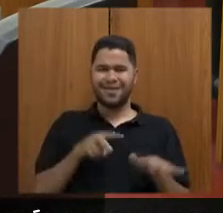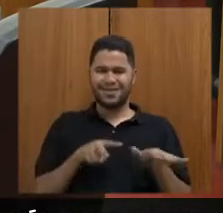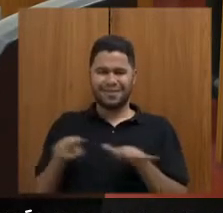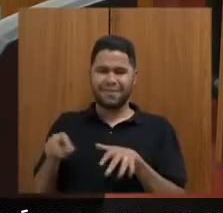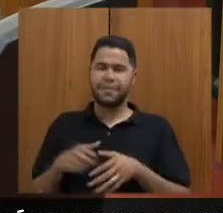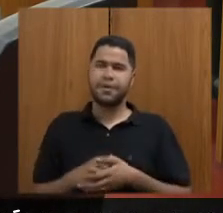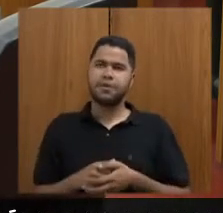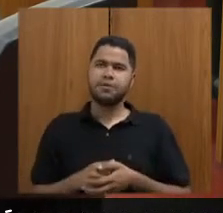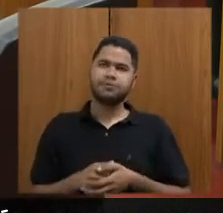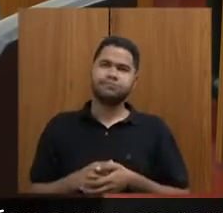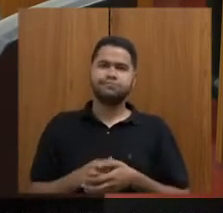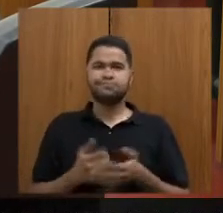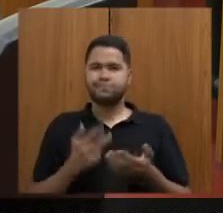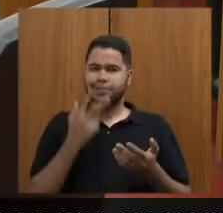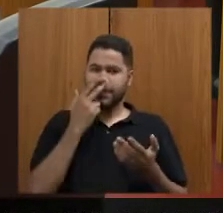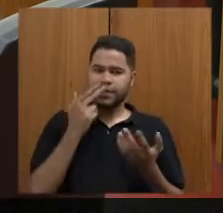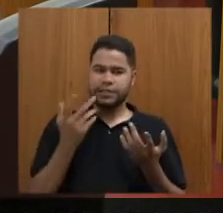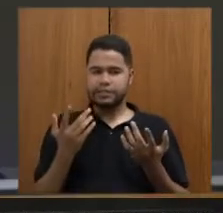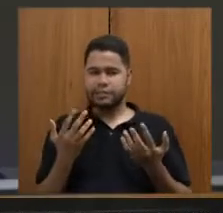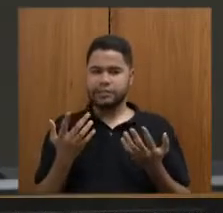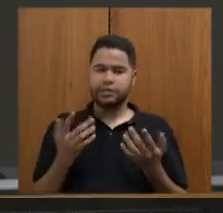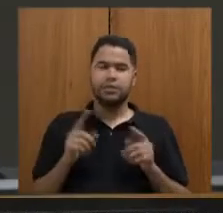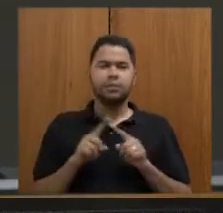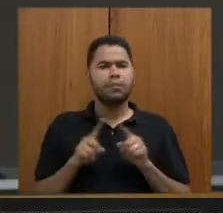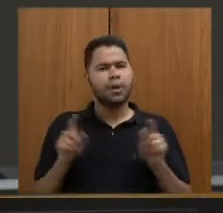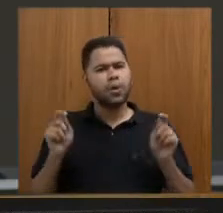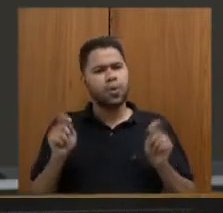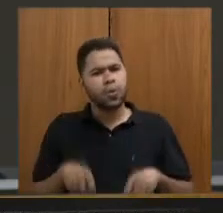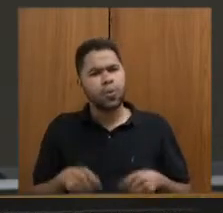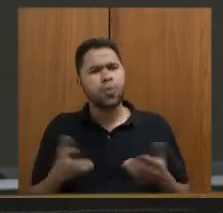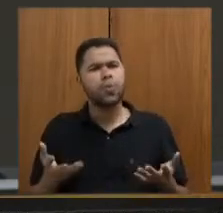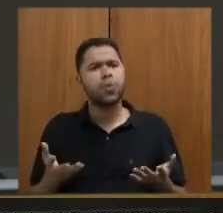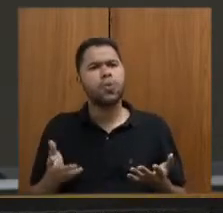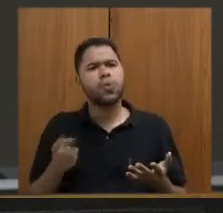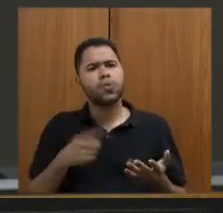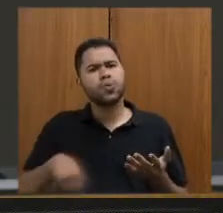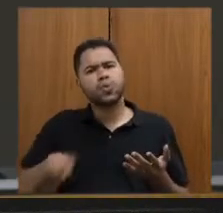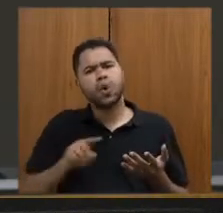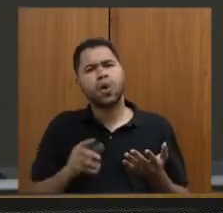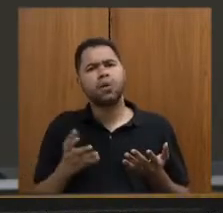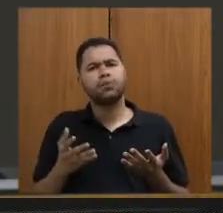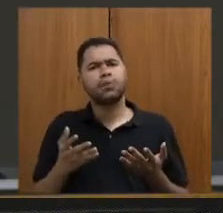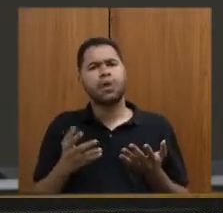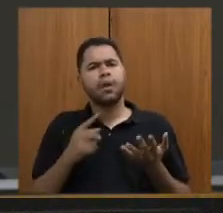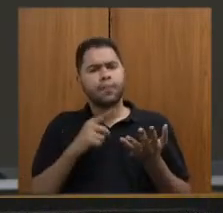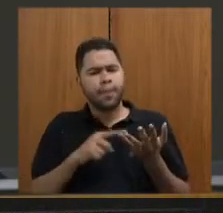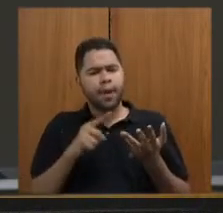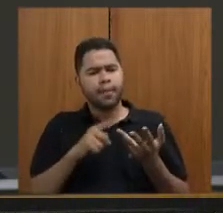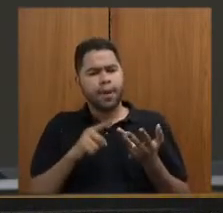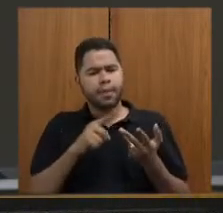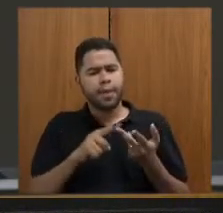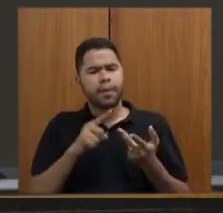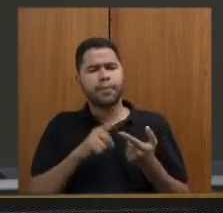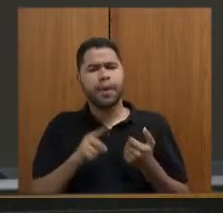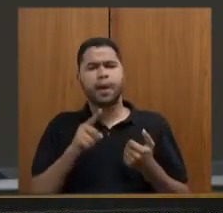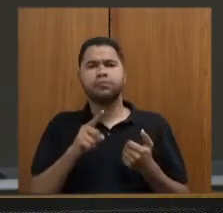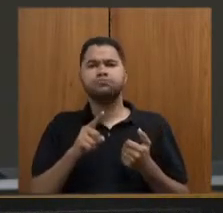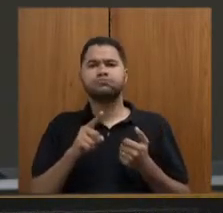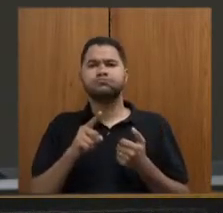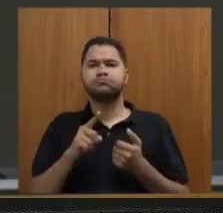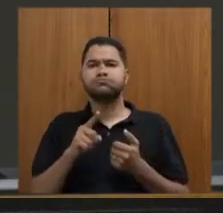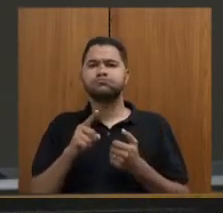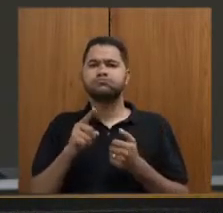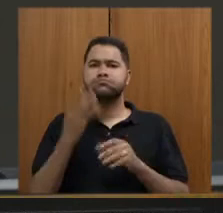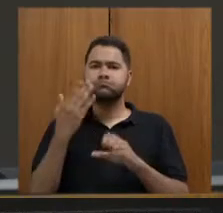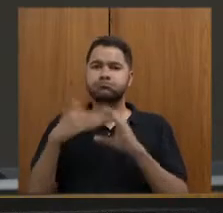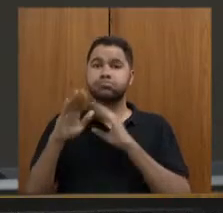no aperto, mas se seria possível a gente encaminhar essas questões o mais rapidamente